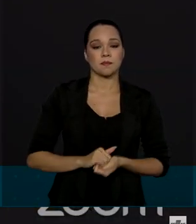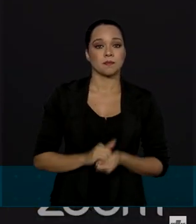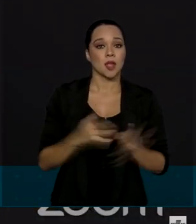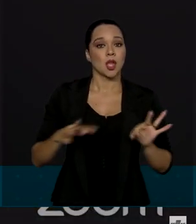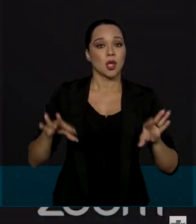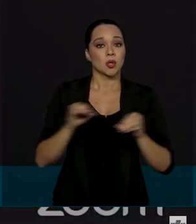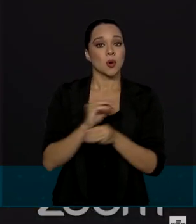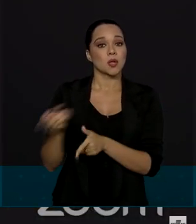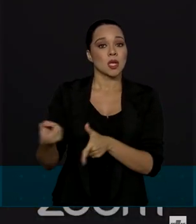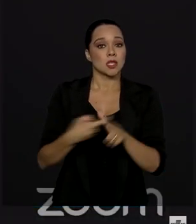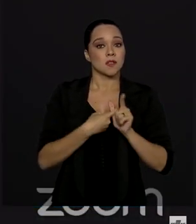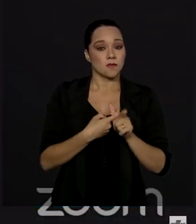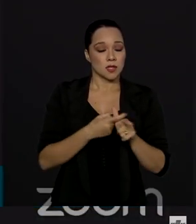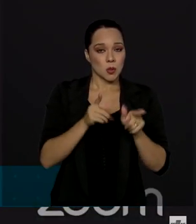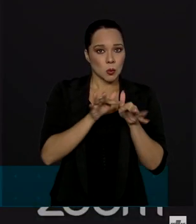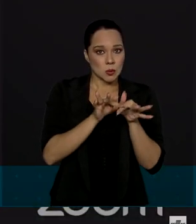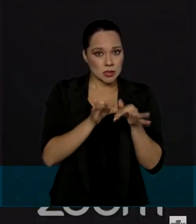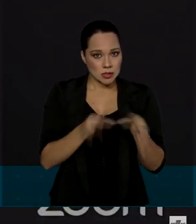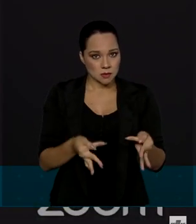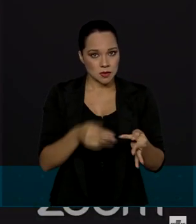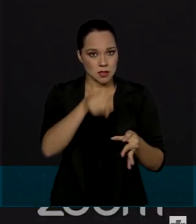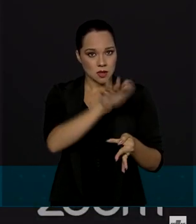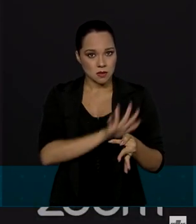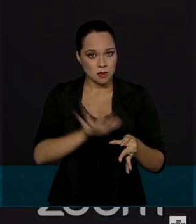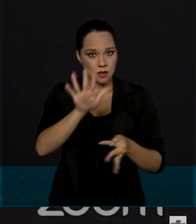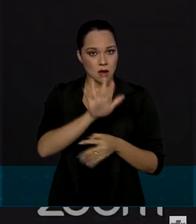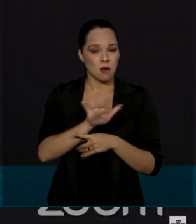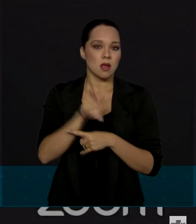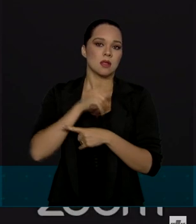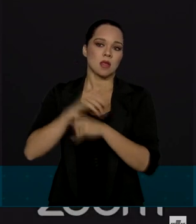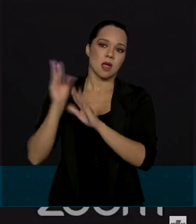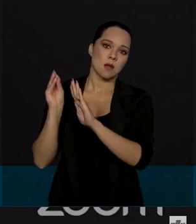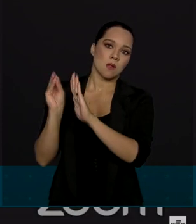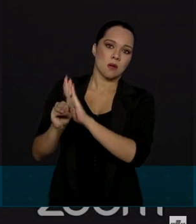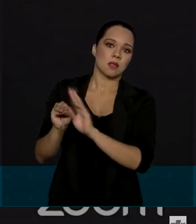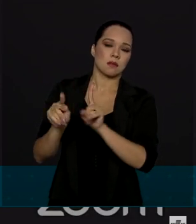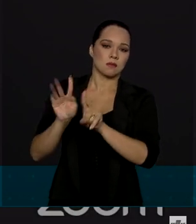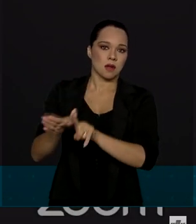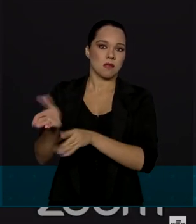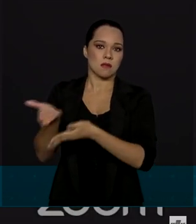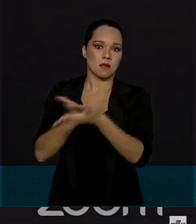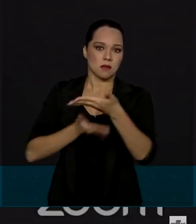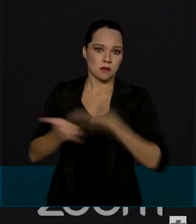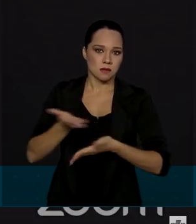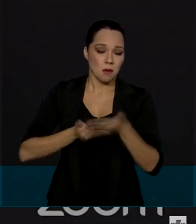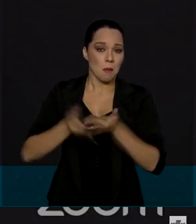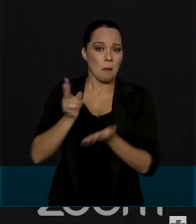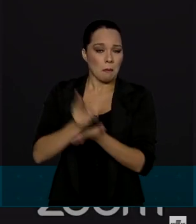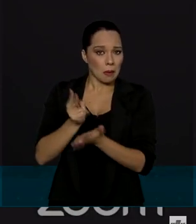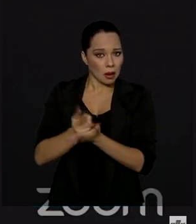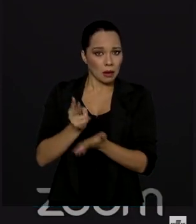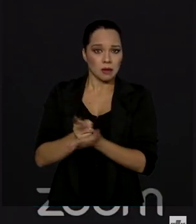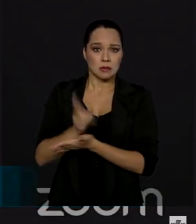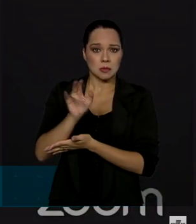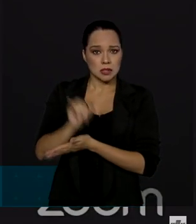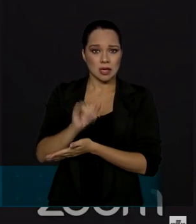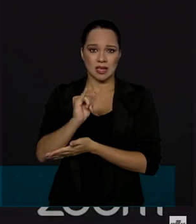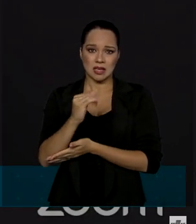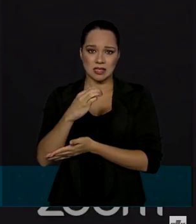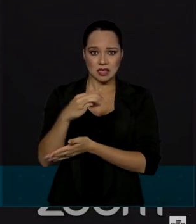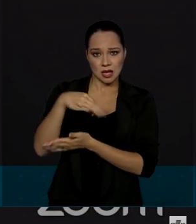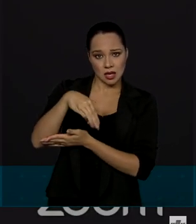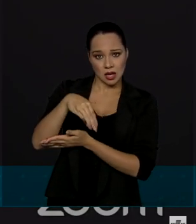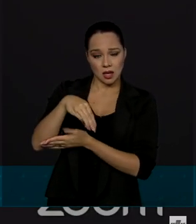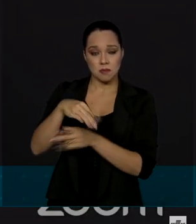dívida do Simples, ela está incluída na transação, mesmo que seja ICM e